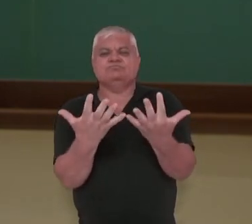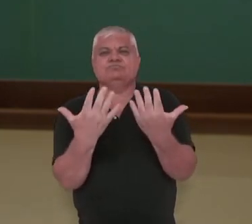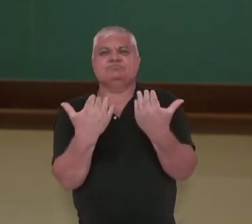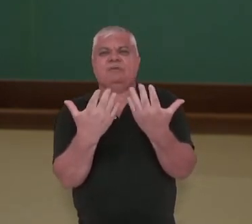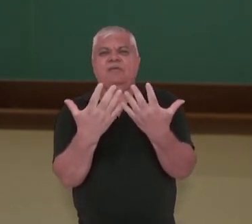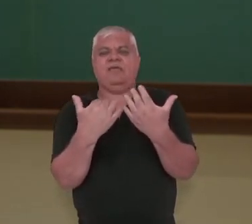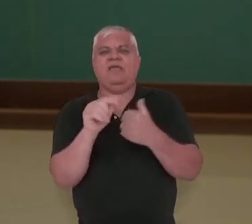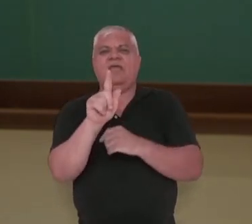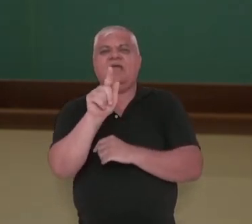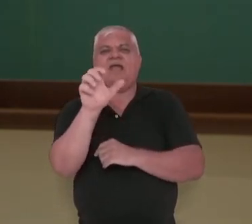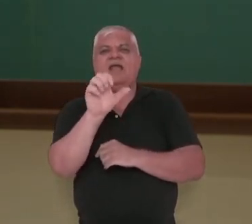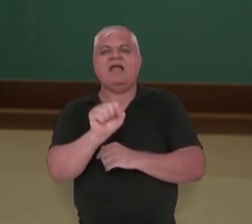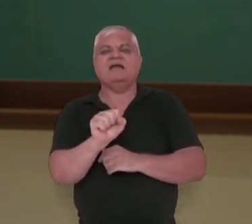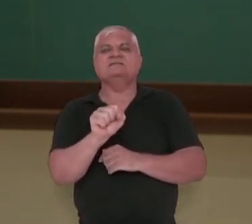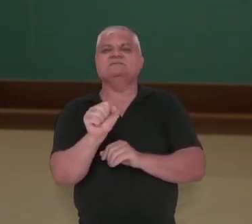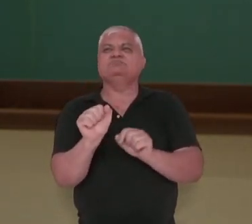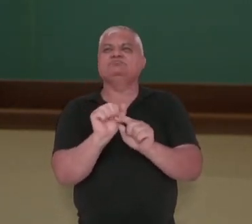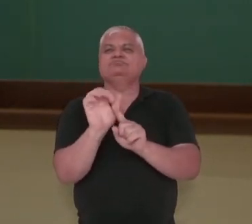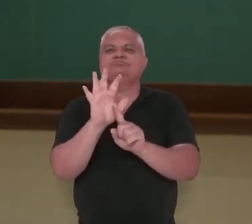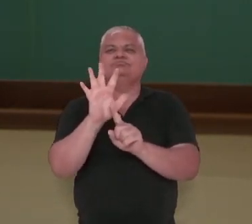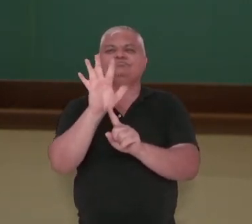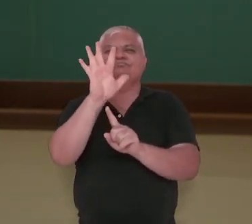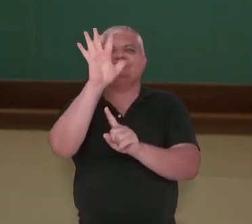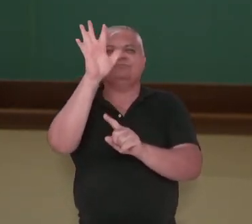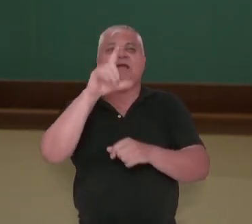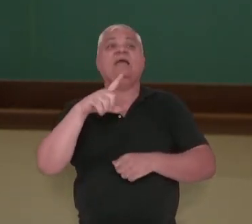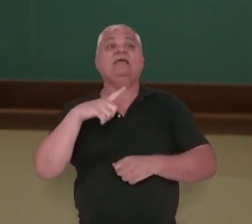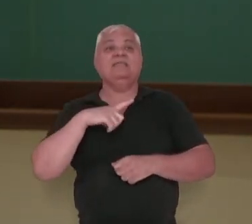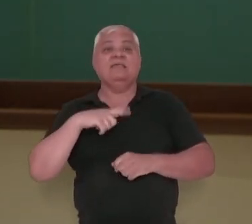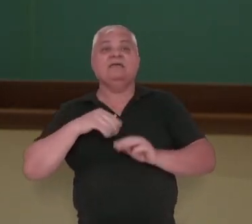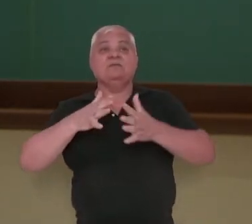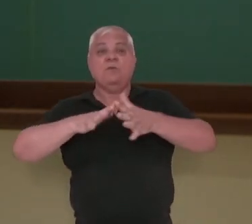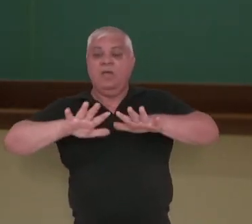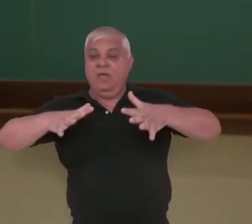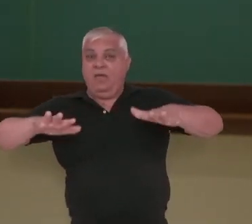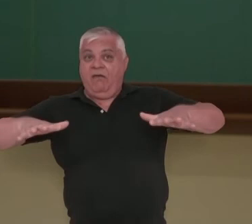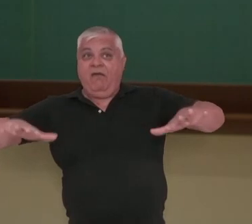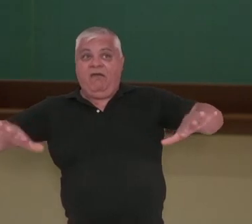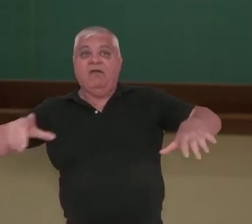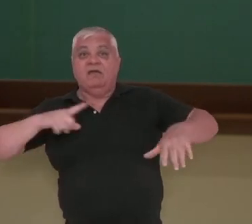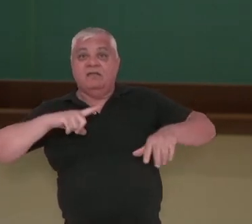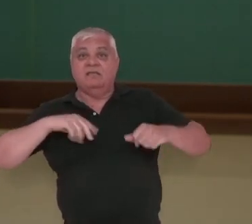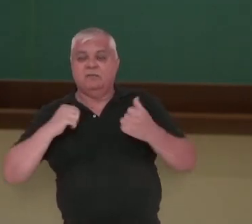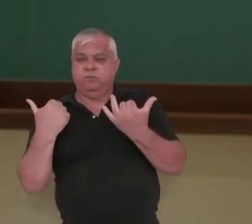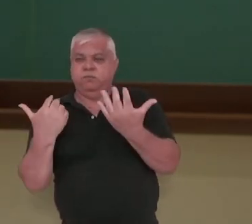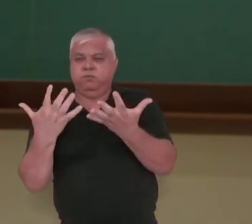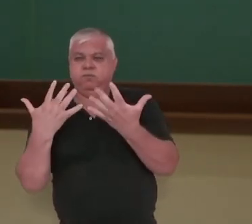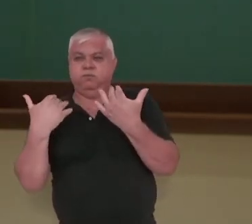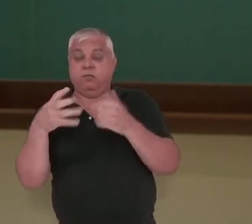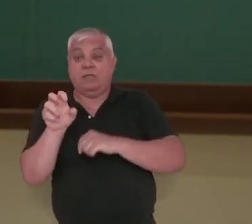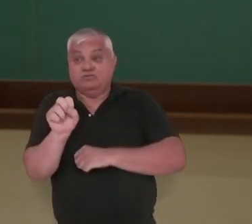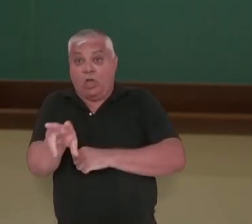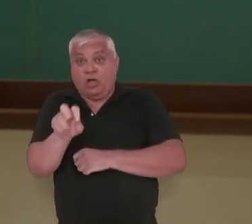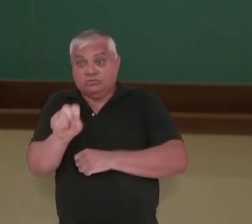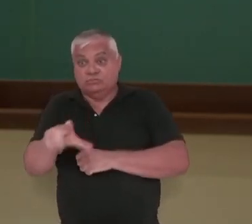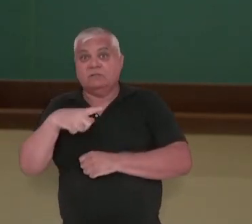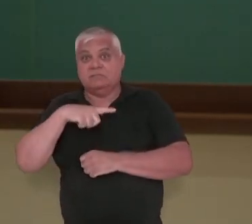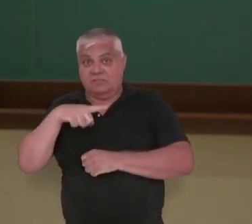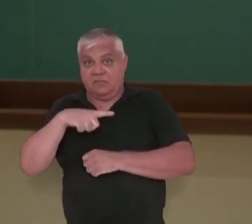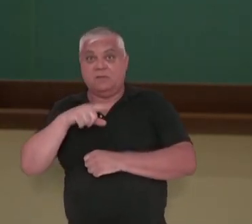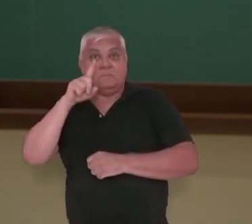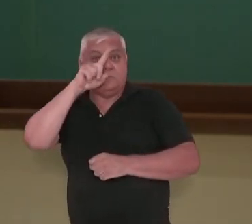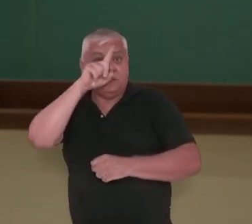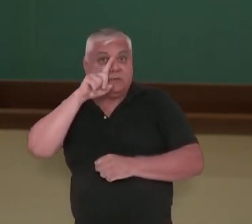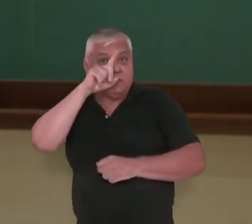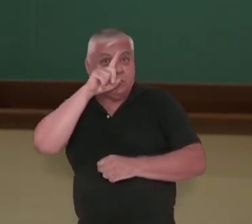na atmosfera. Existem aquelas que são tóxicas, que liberam substâncias na água, que são prejudiciais